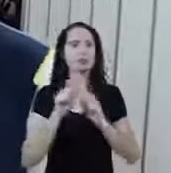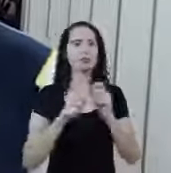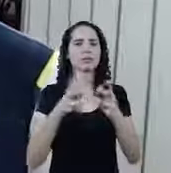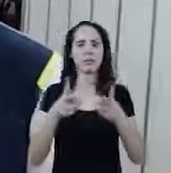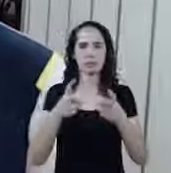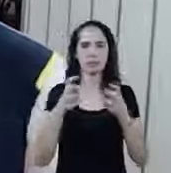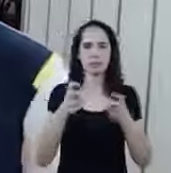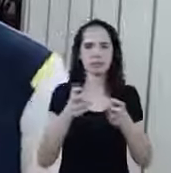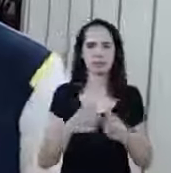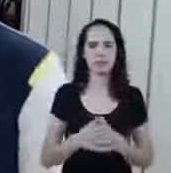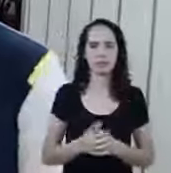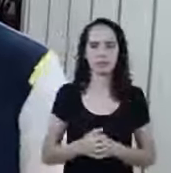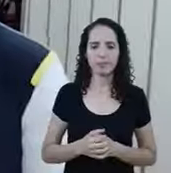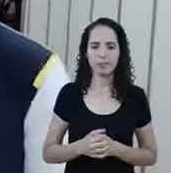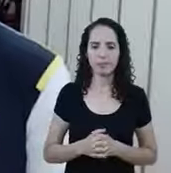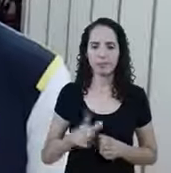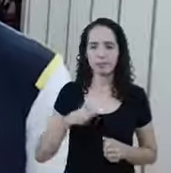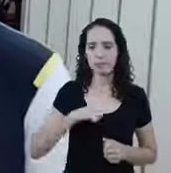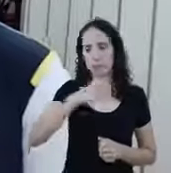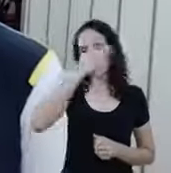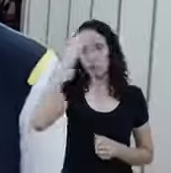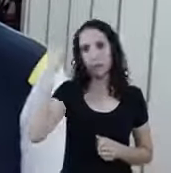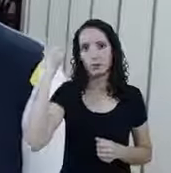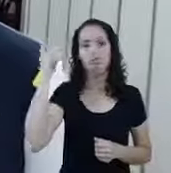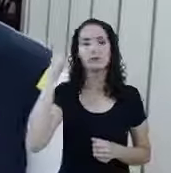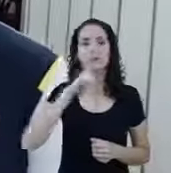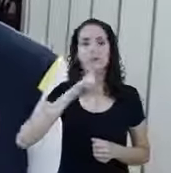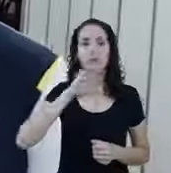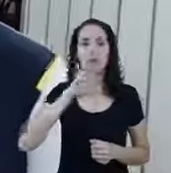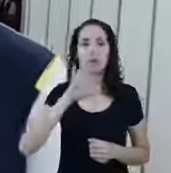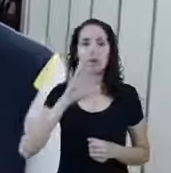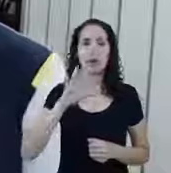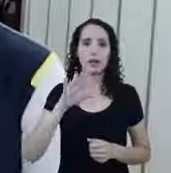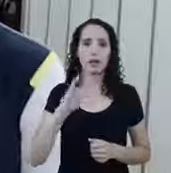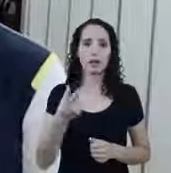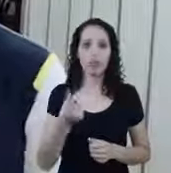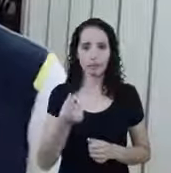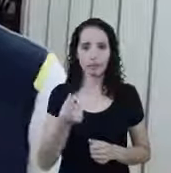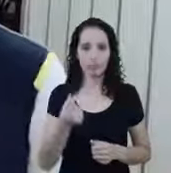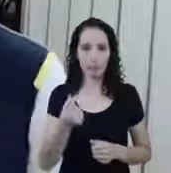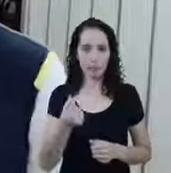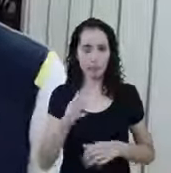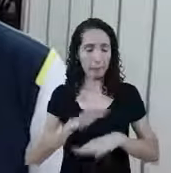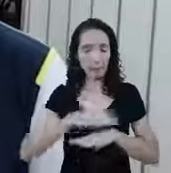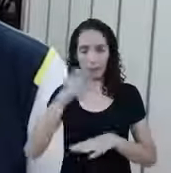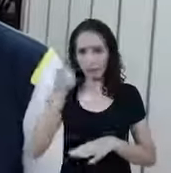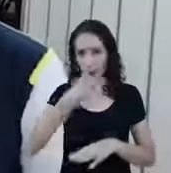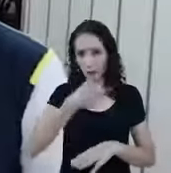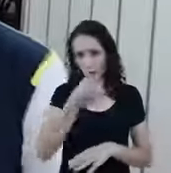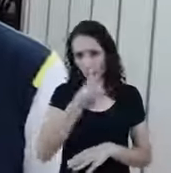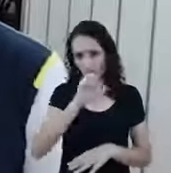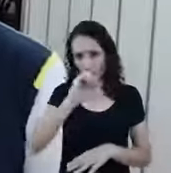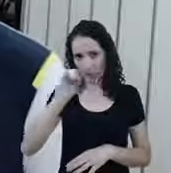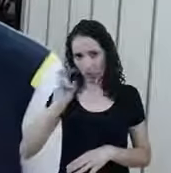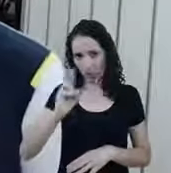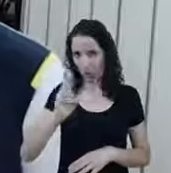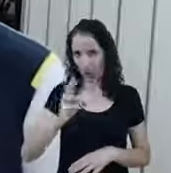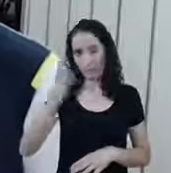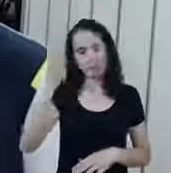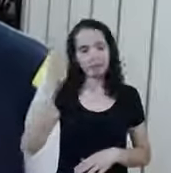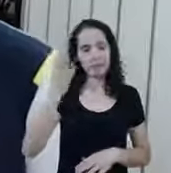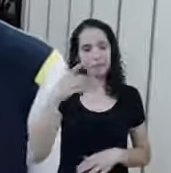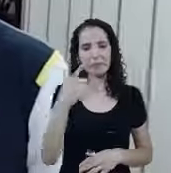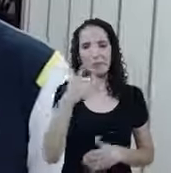É que por exemplo Tem muita gente Que recebe valores Acima até desses Que estão aí Sem comprovação Sem